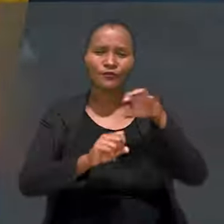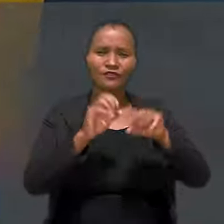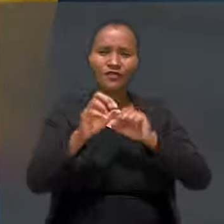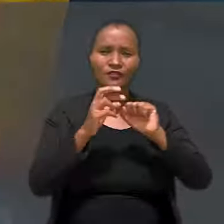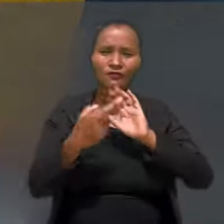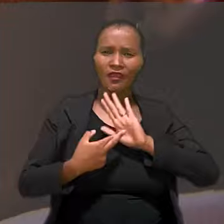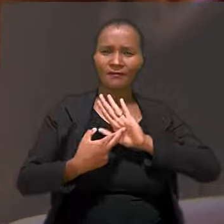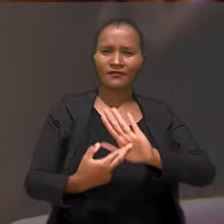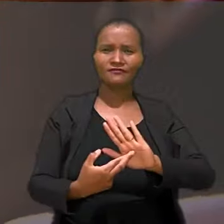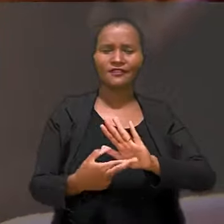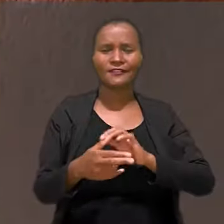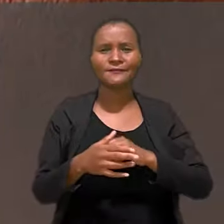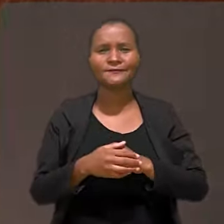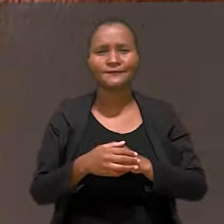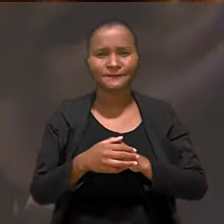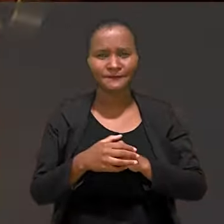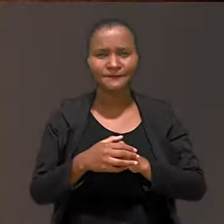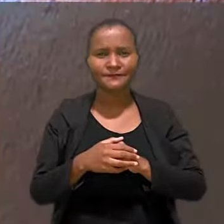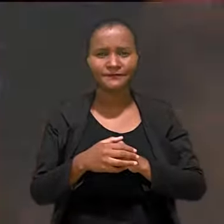representatividade.